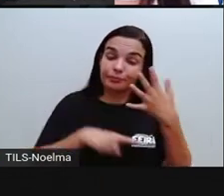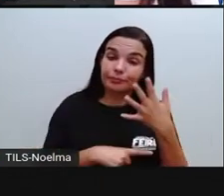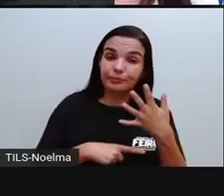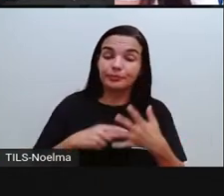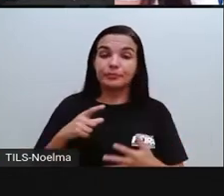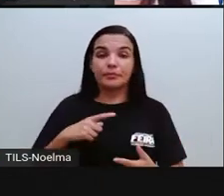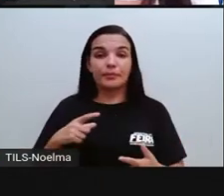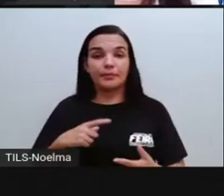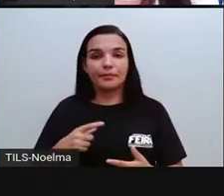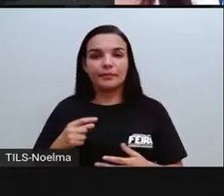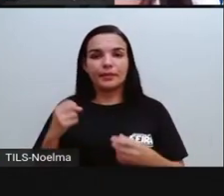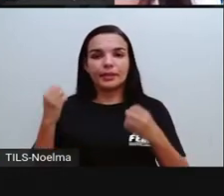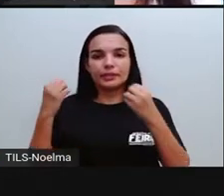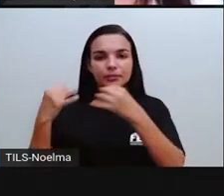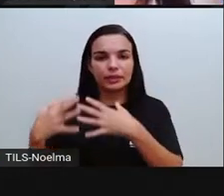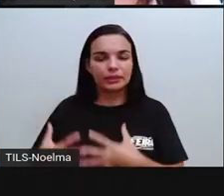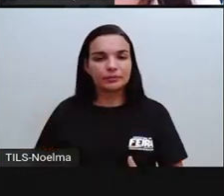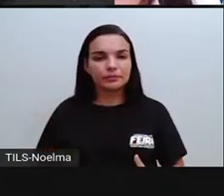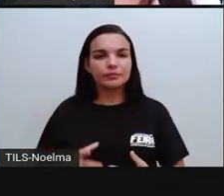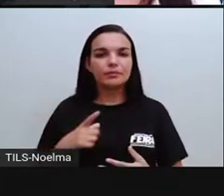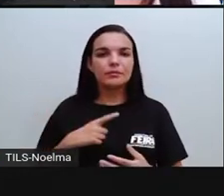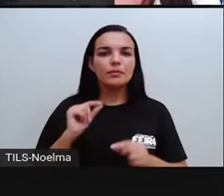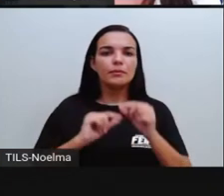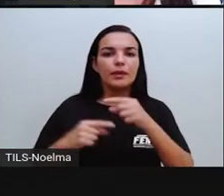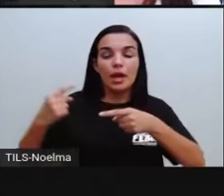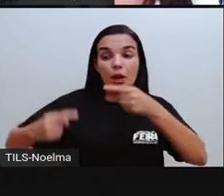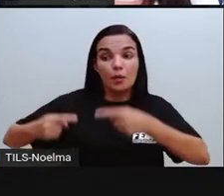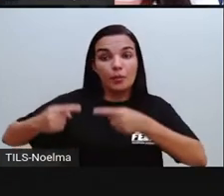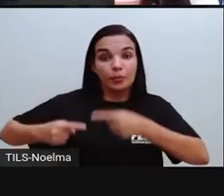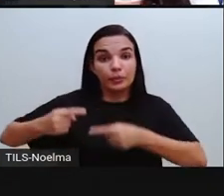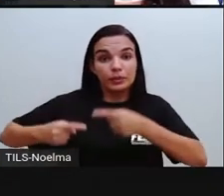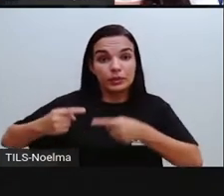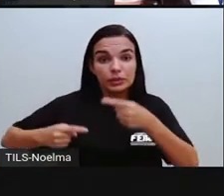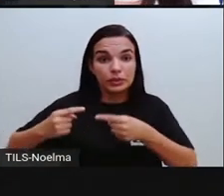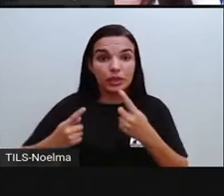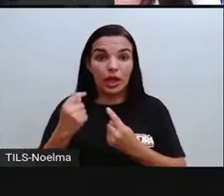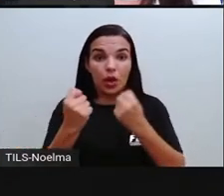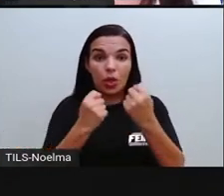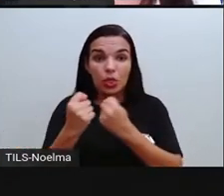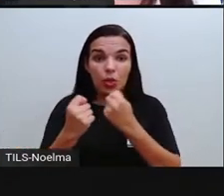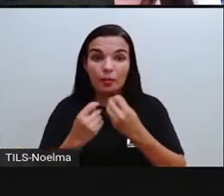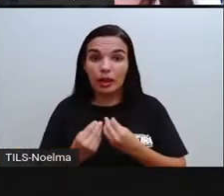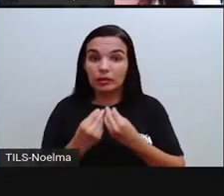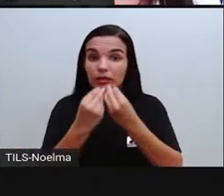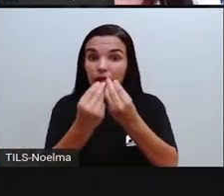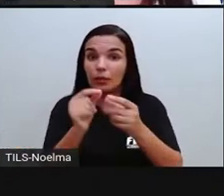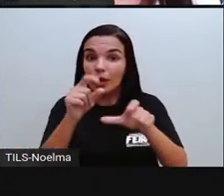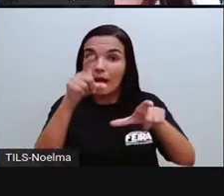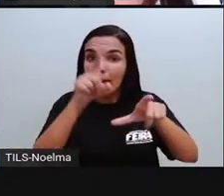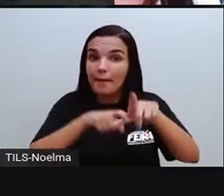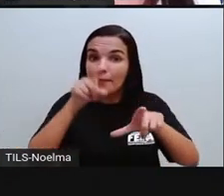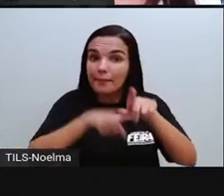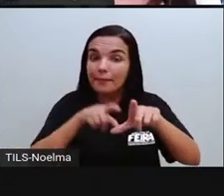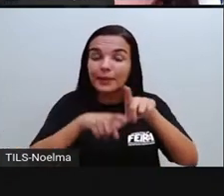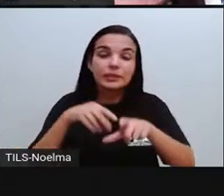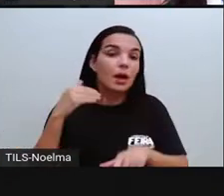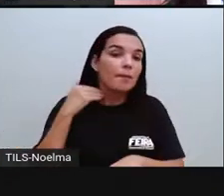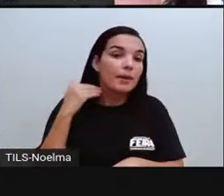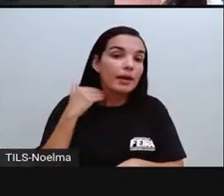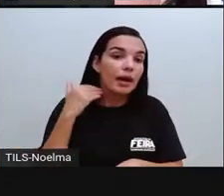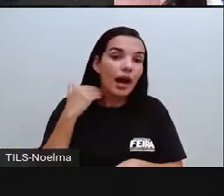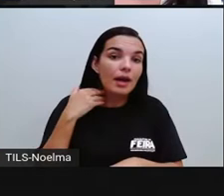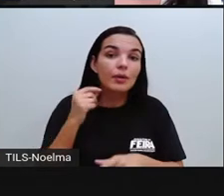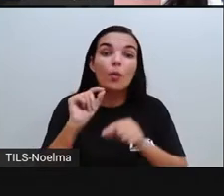mais os latifundiários, né? Com grandes empréstimos bancários, algo que não há com os pequenos